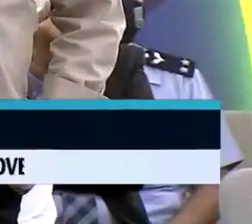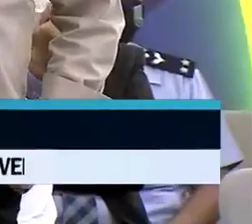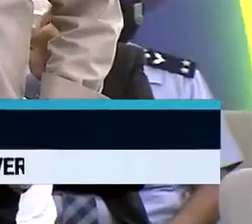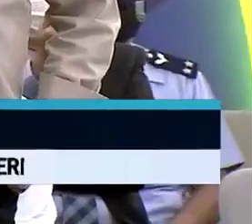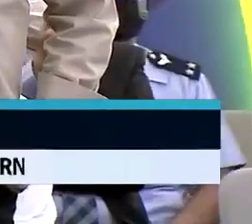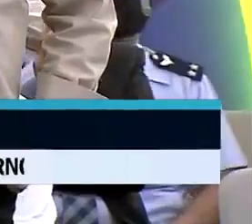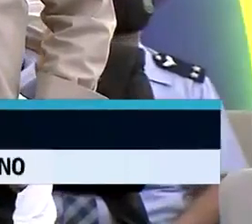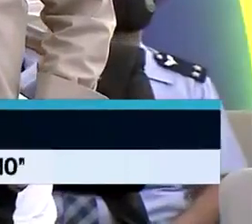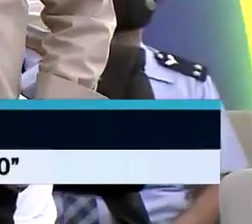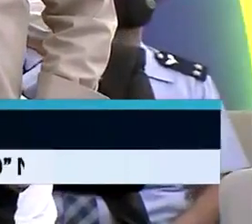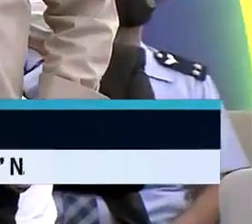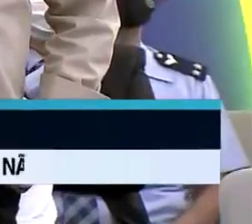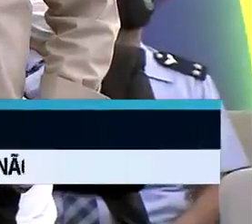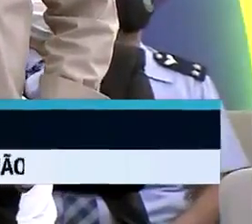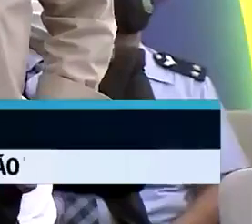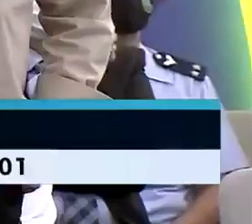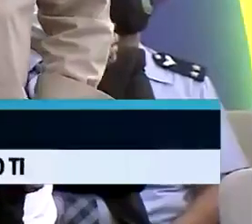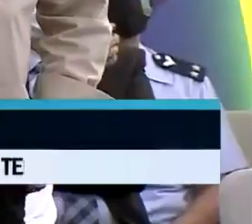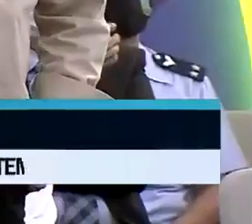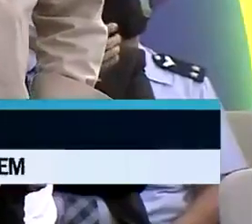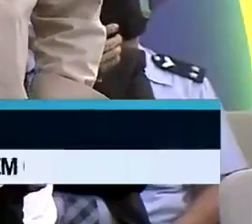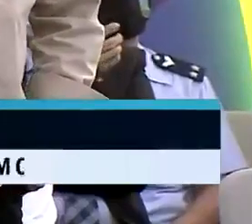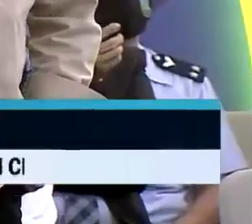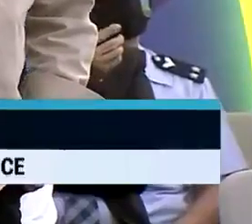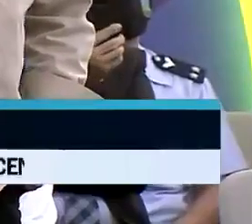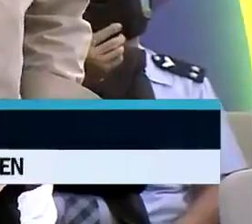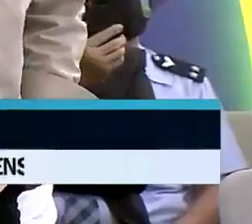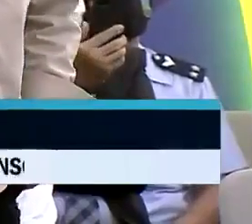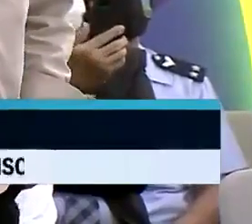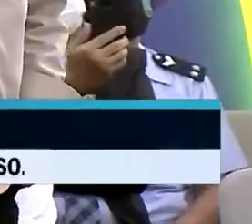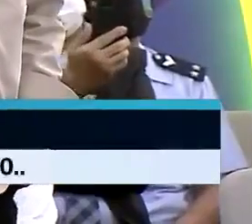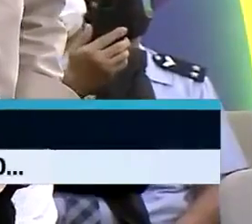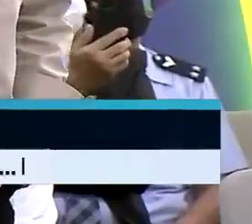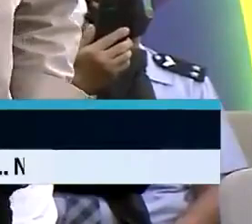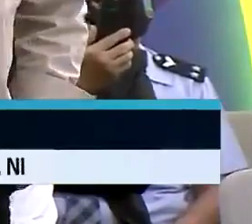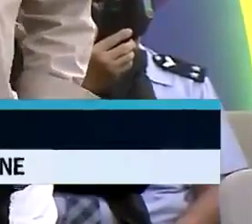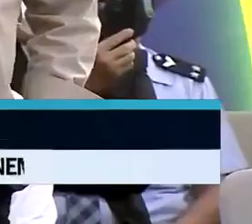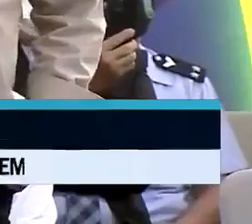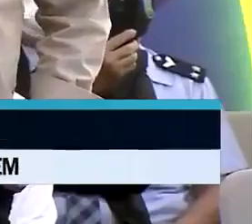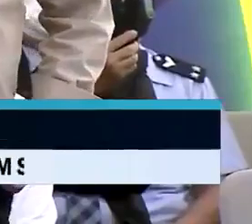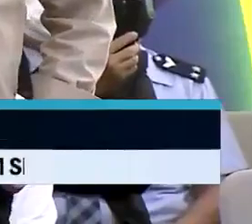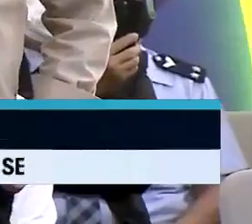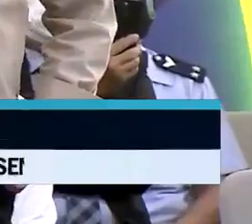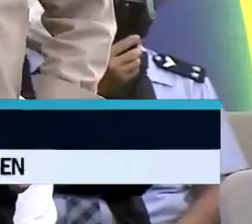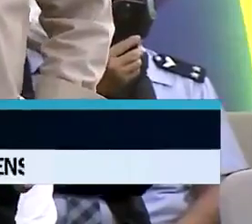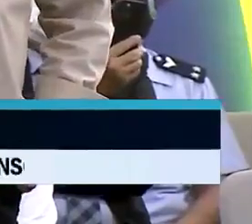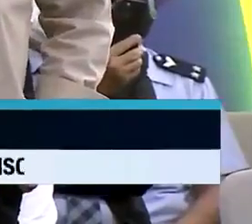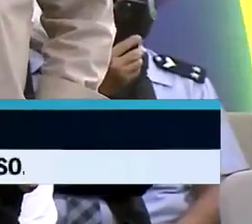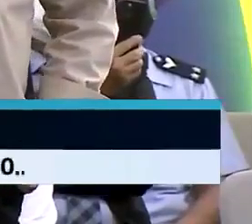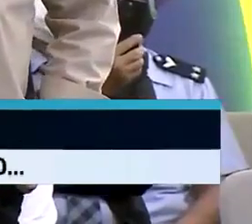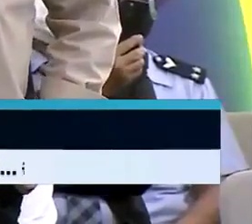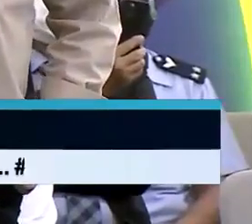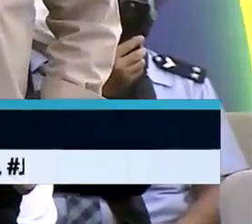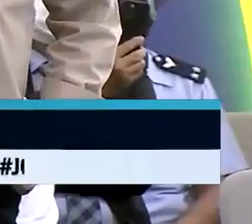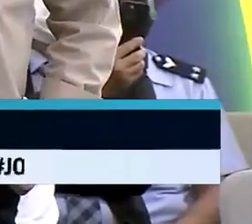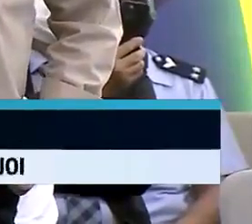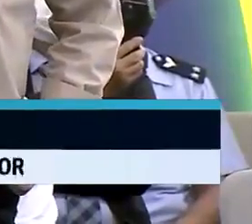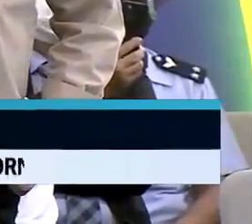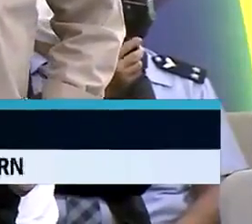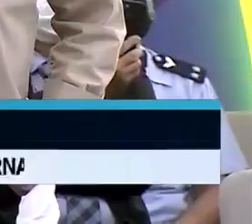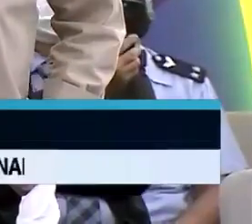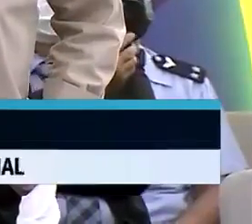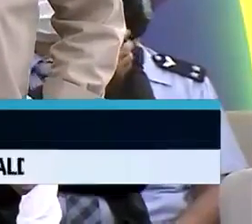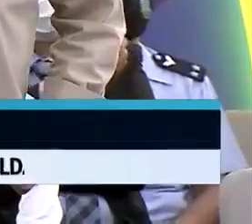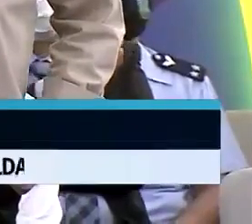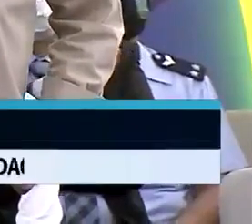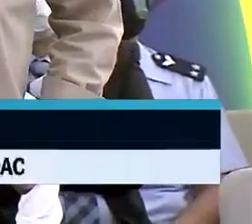os danos dessa pandemia fossem diminuídos. Em especial pelo ministro da Saúde, que tive até há